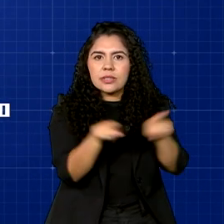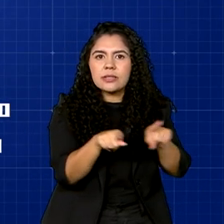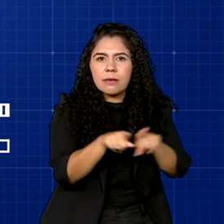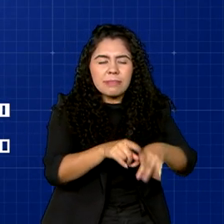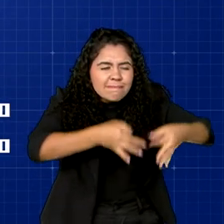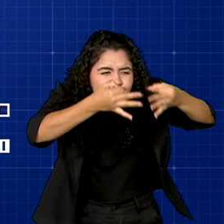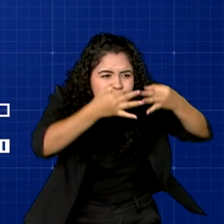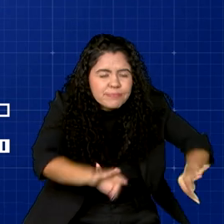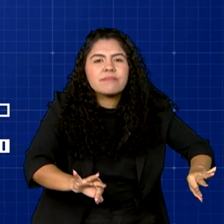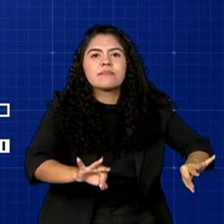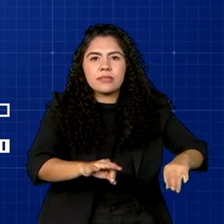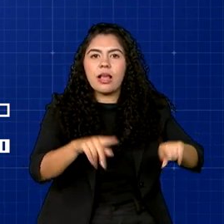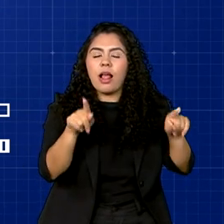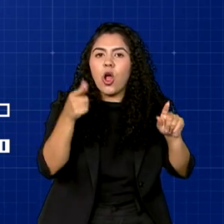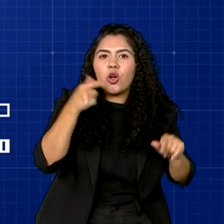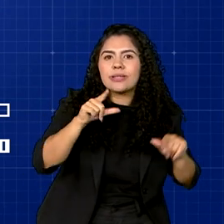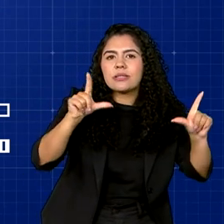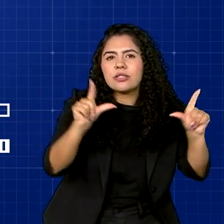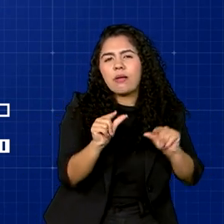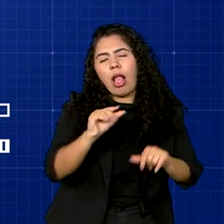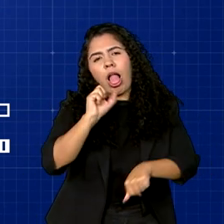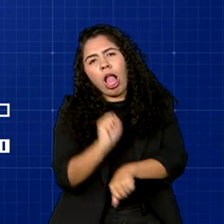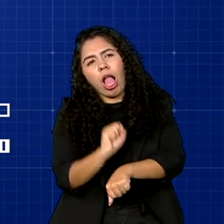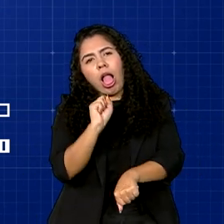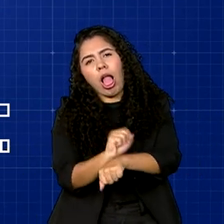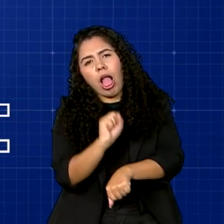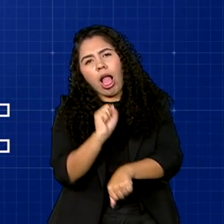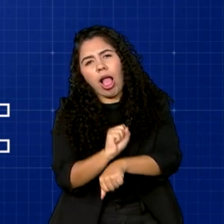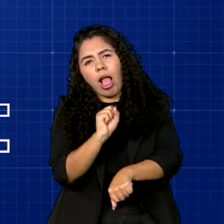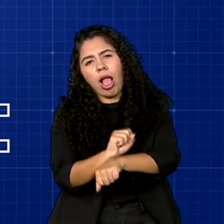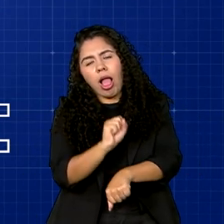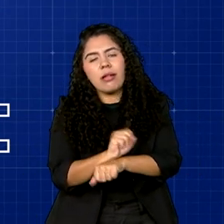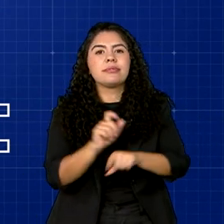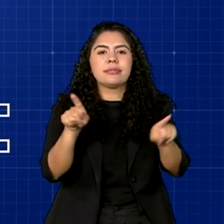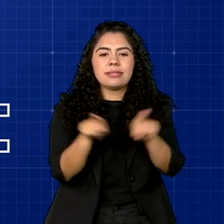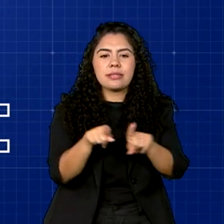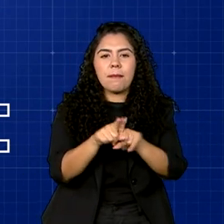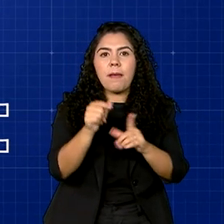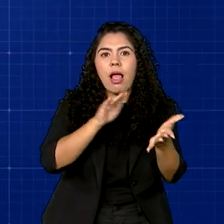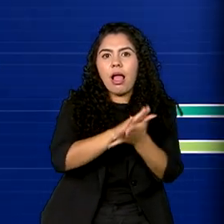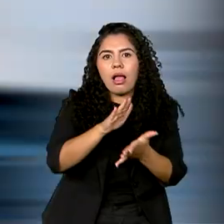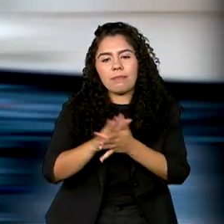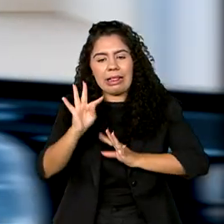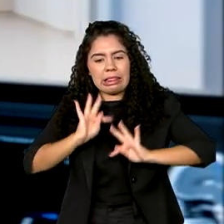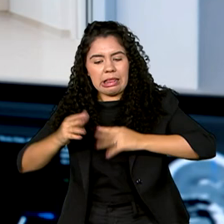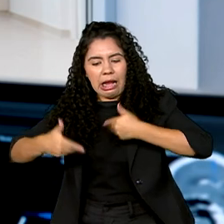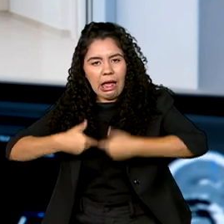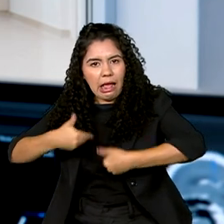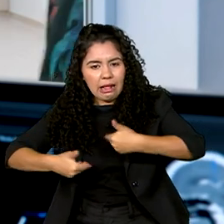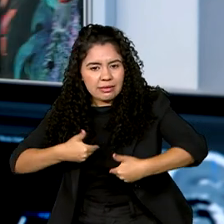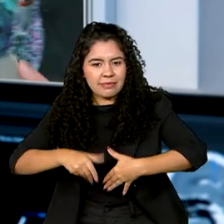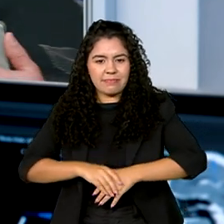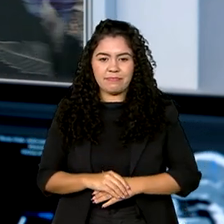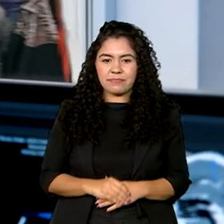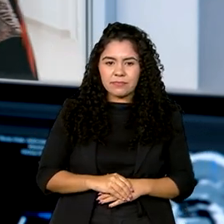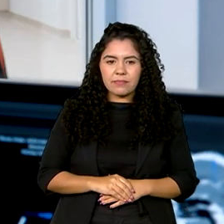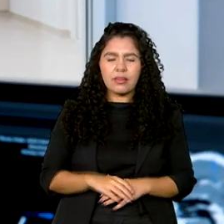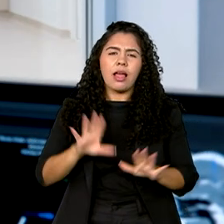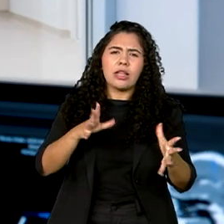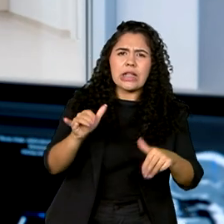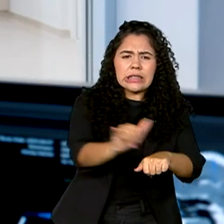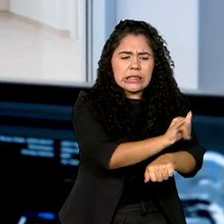precisão, reduzindo o tempo de espera dos pacientes e os custos com tratamentos. E toda essa